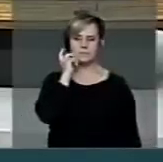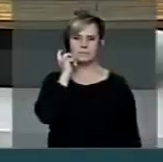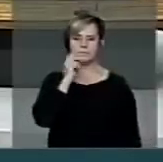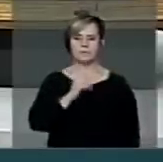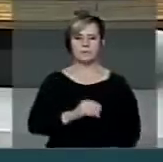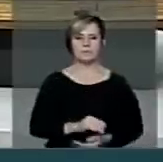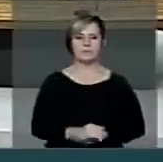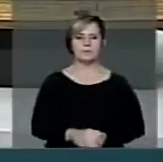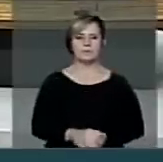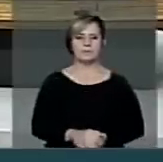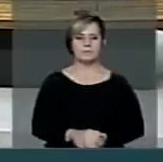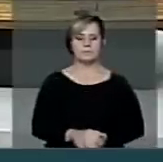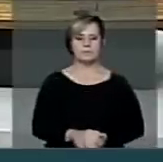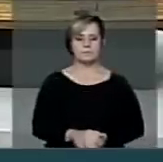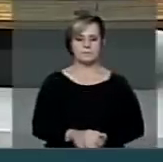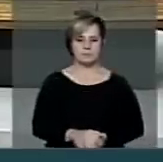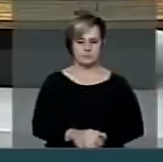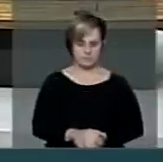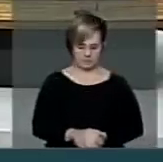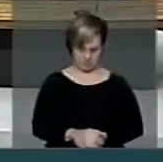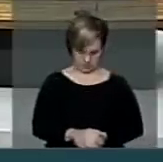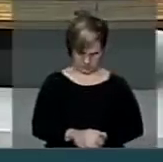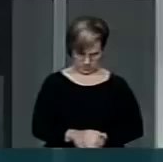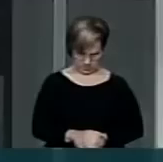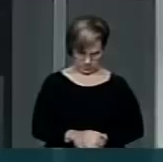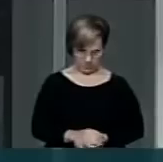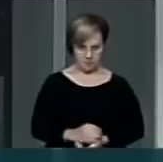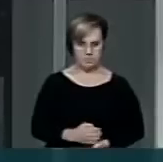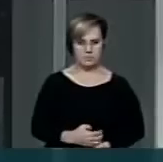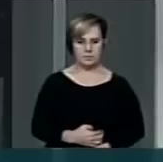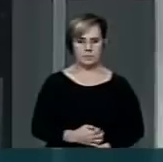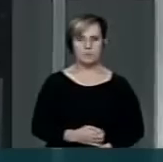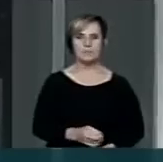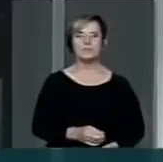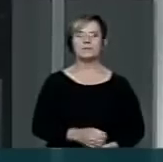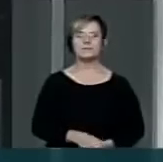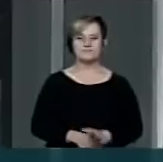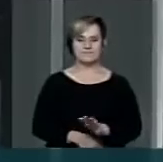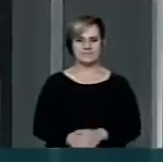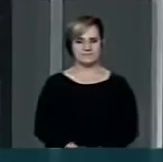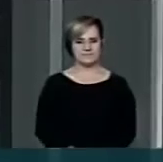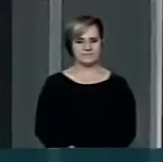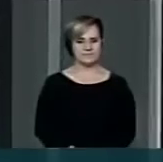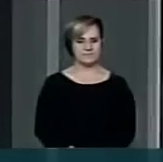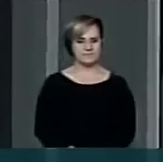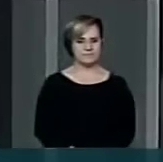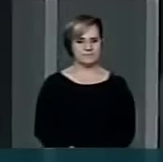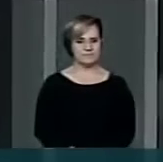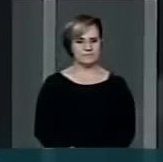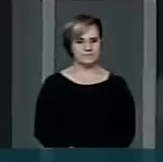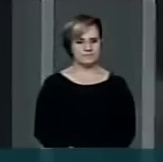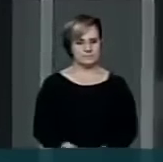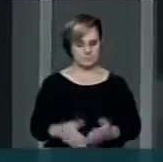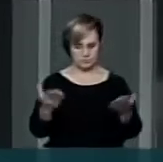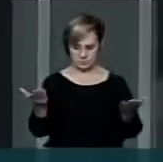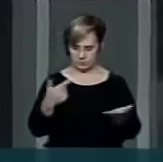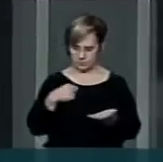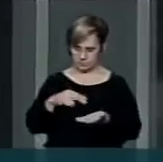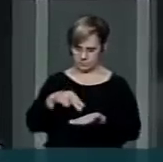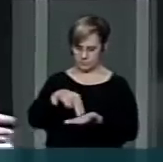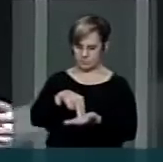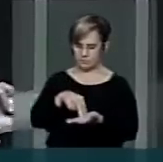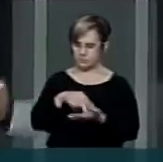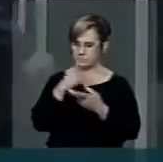Genesia, deputado Eudinho Bezo, grande parlamentar de Santa Catarina. O que me traz nessa tribuna hoje